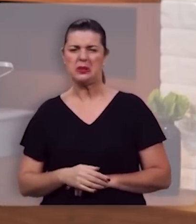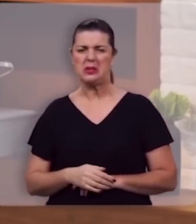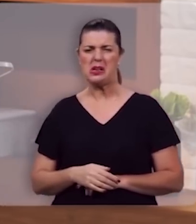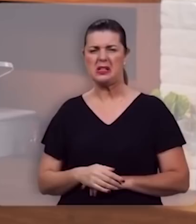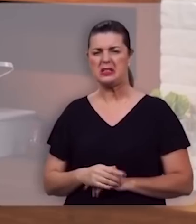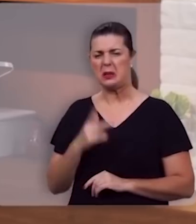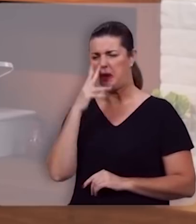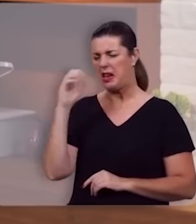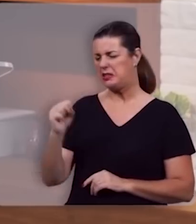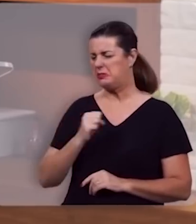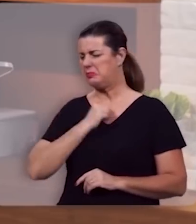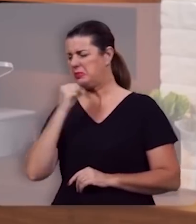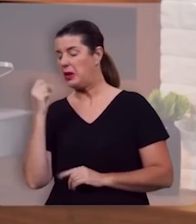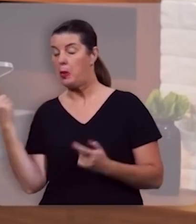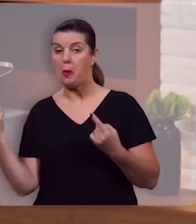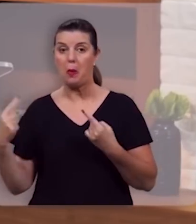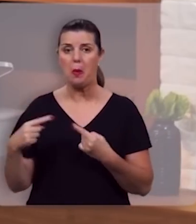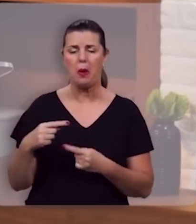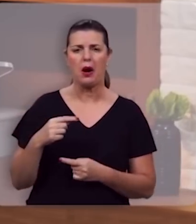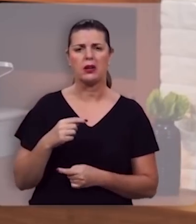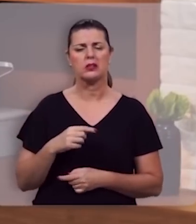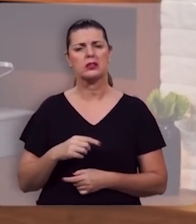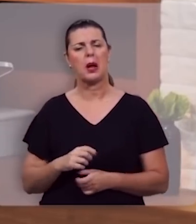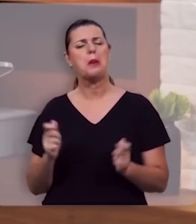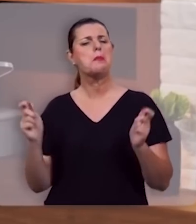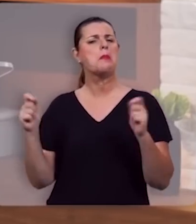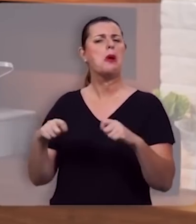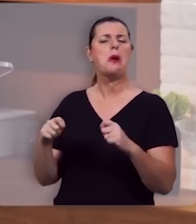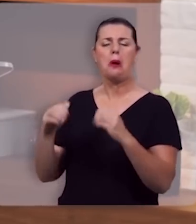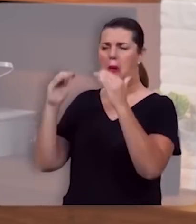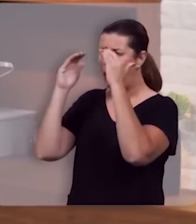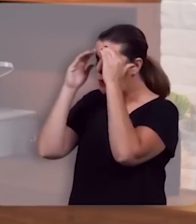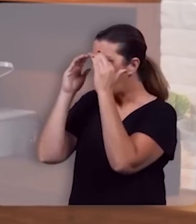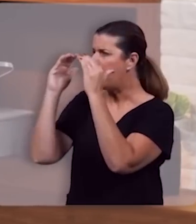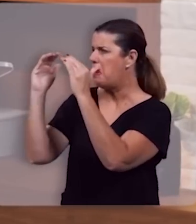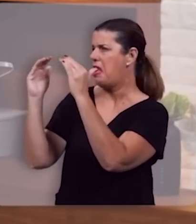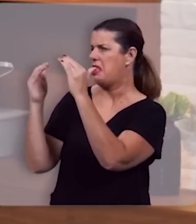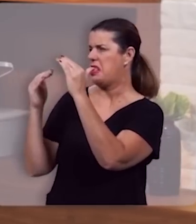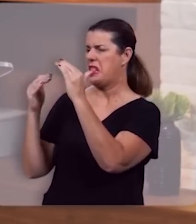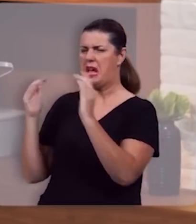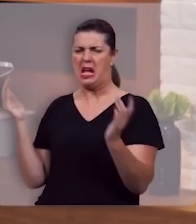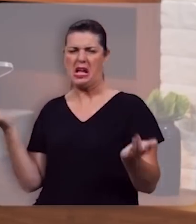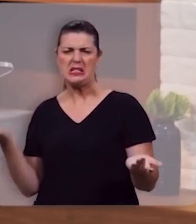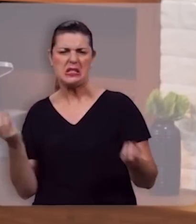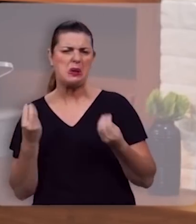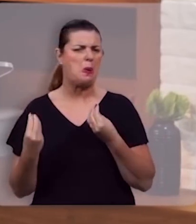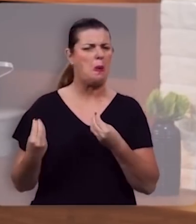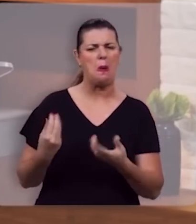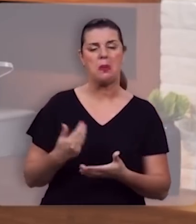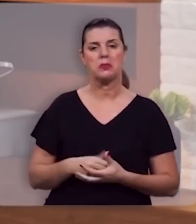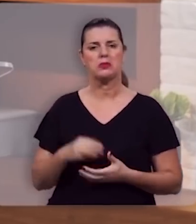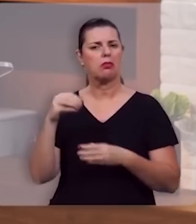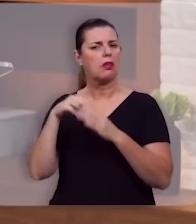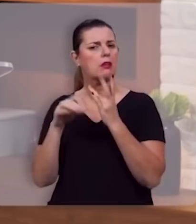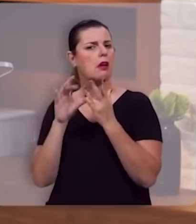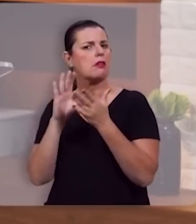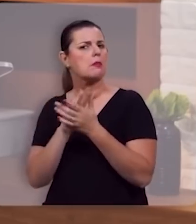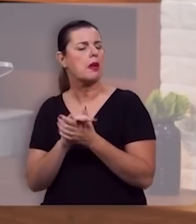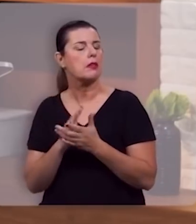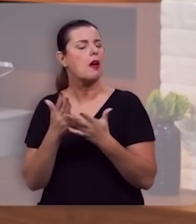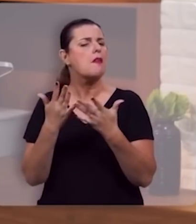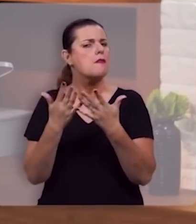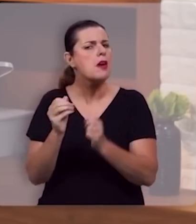rebeladas contra a possibilidade de existir essa palavra no contexto conjugal mas vamos